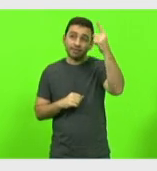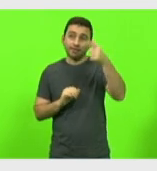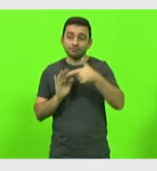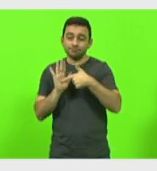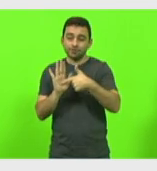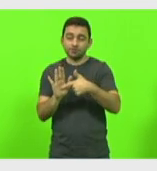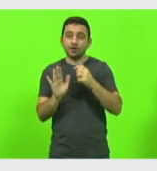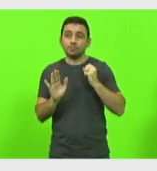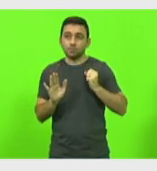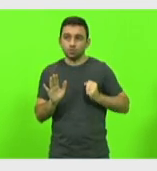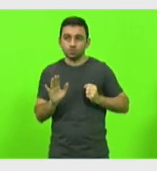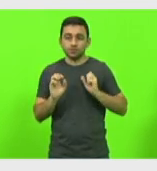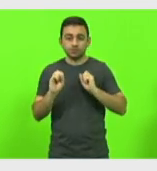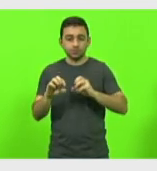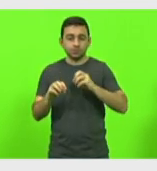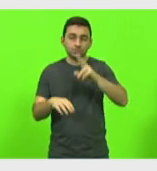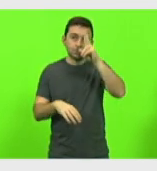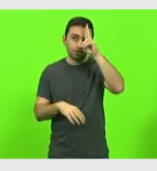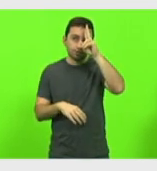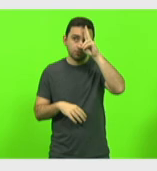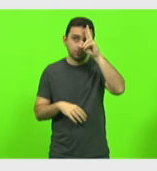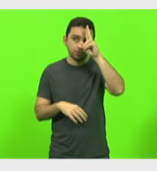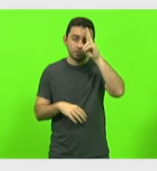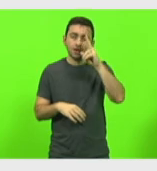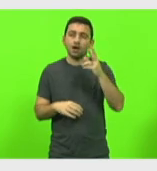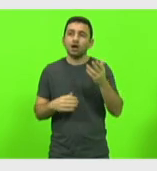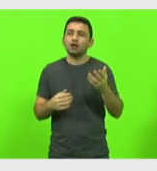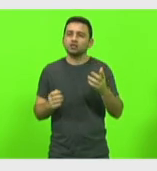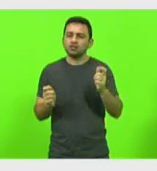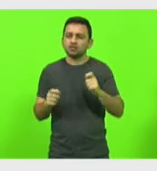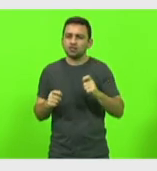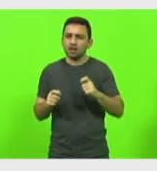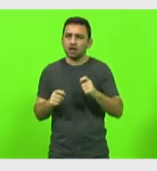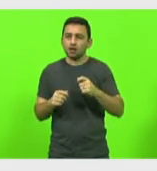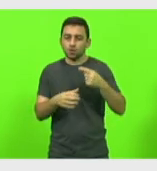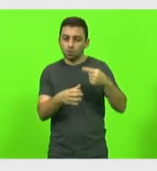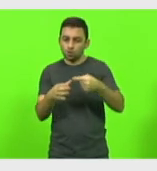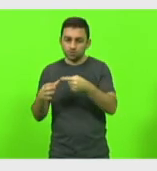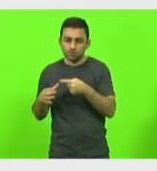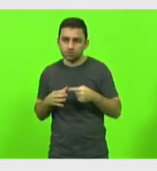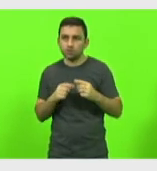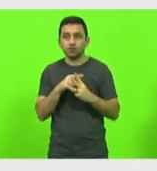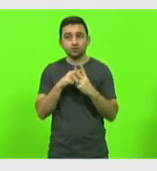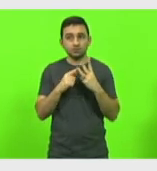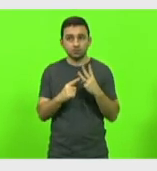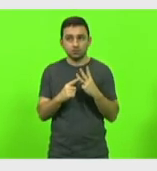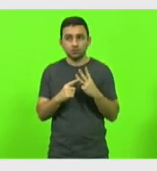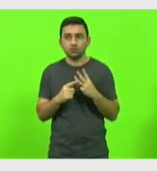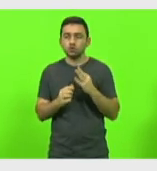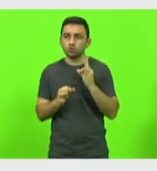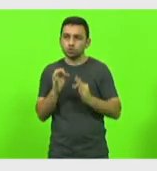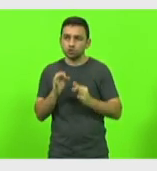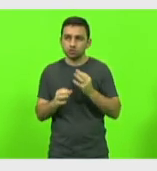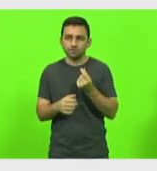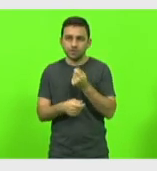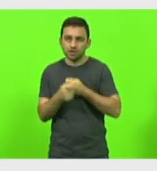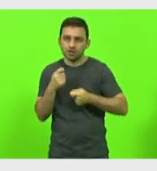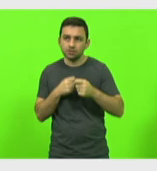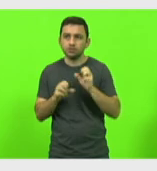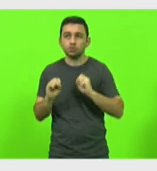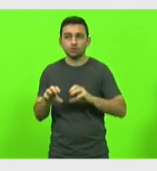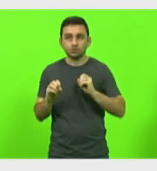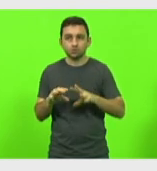Bolsa e Ensino Médio, que passa pelas três comissões, Justiça, Finanças e Educação.